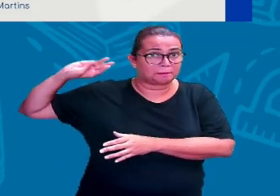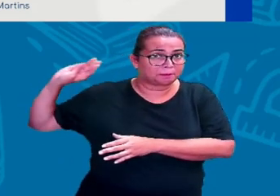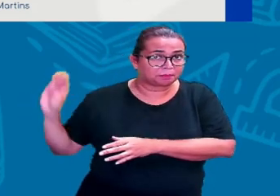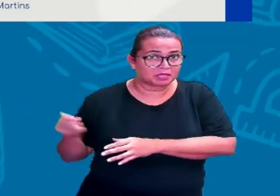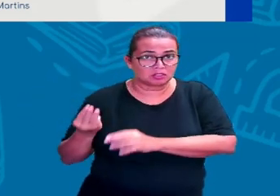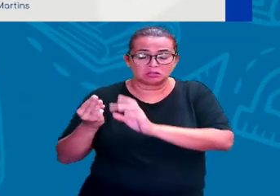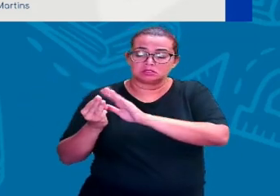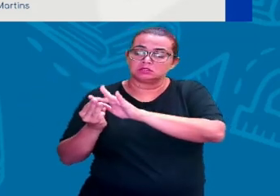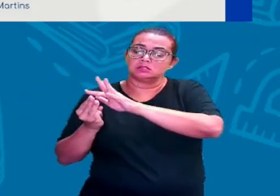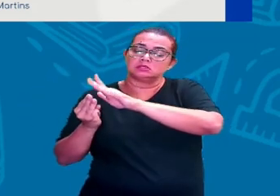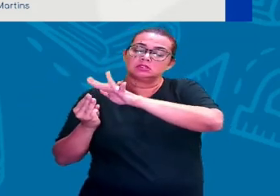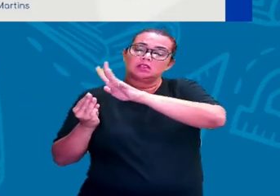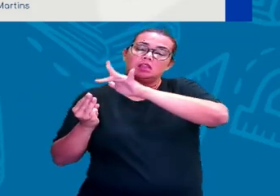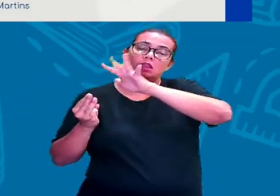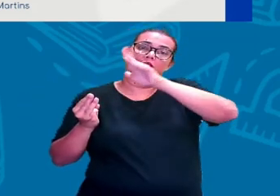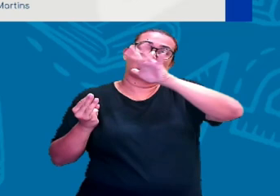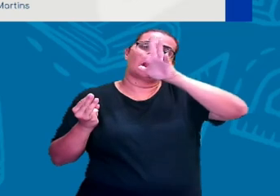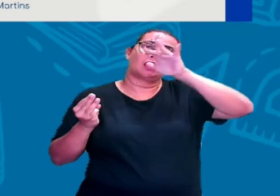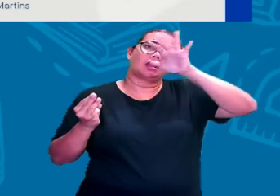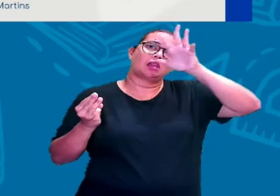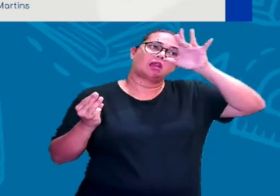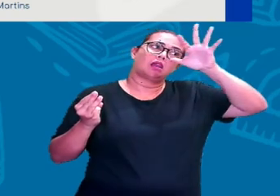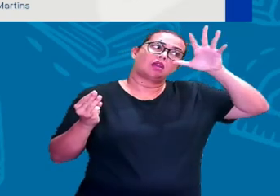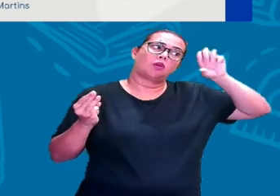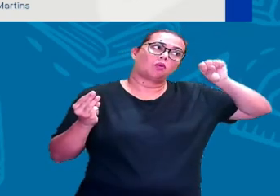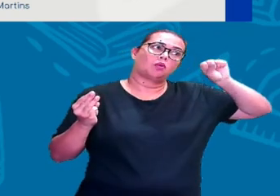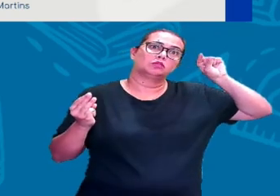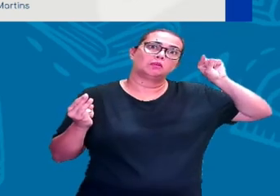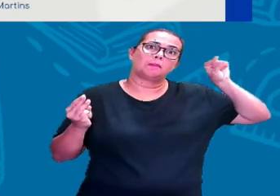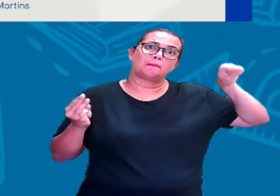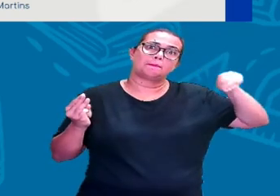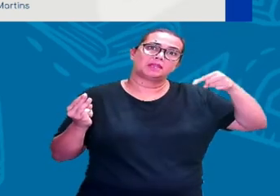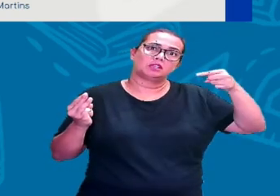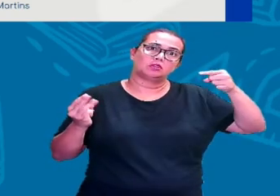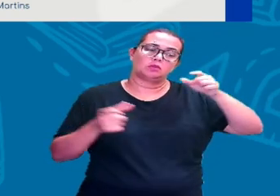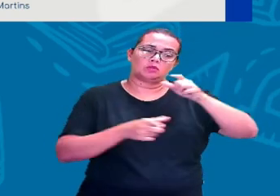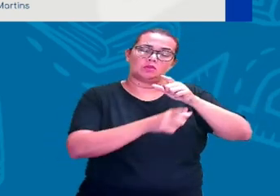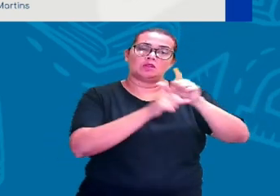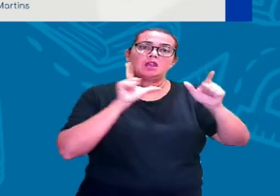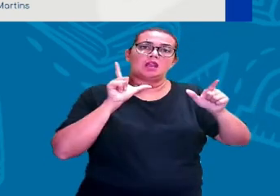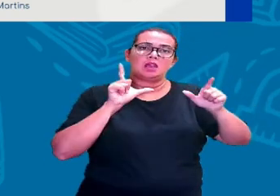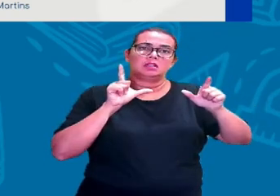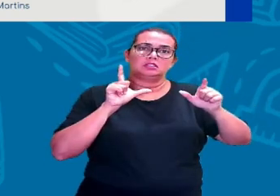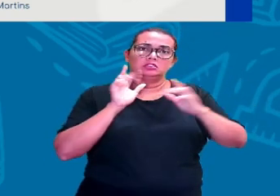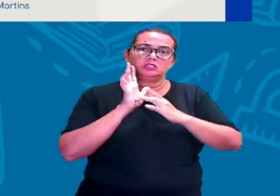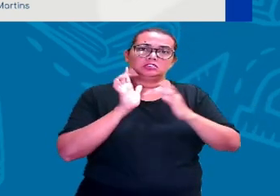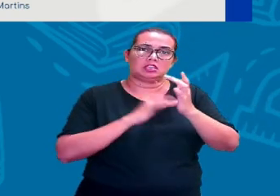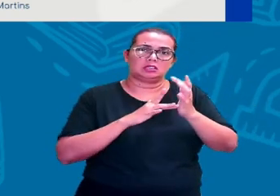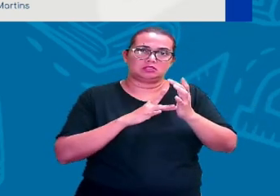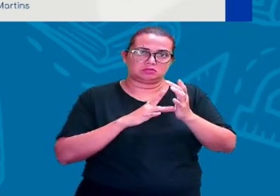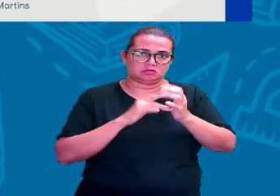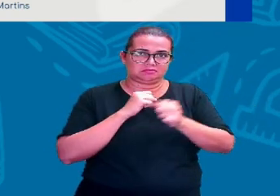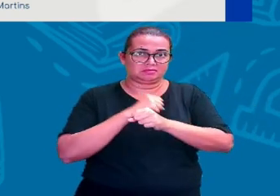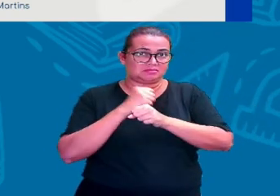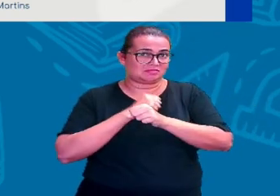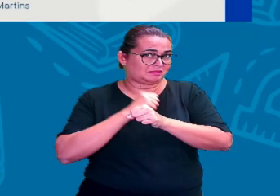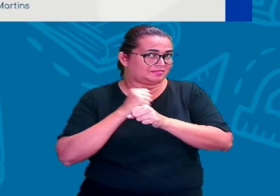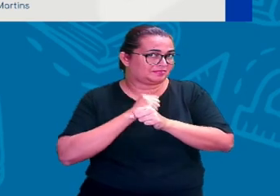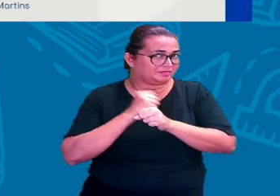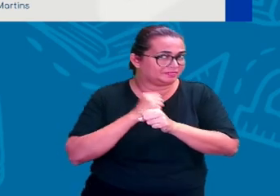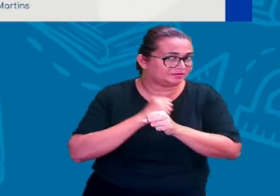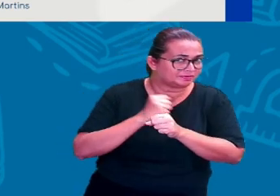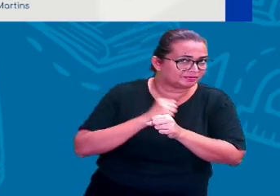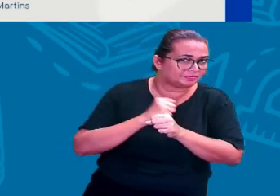foi um período aí muito longo, né? Não sei se vocês lembram que na aula passada a gente também falou, né? Que as